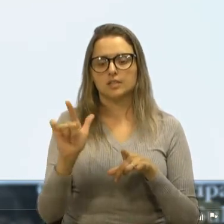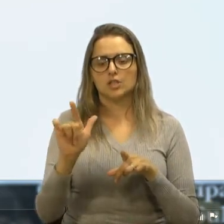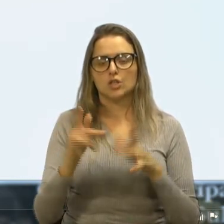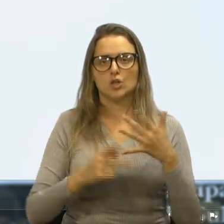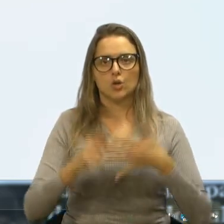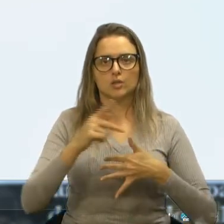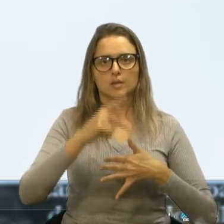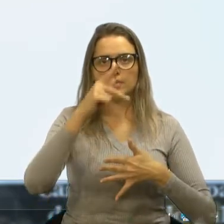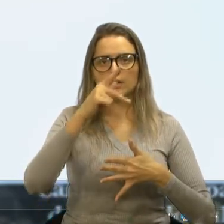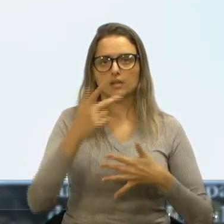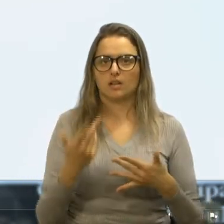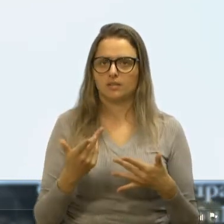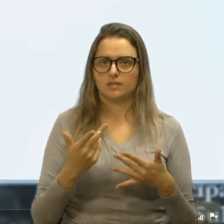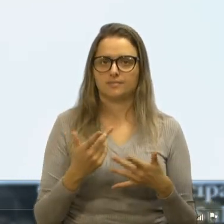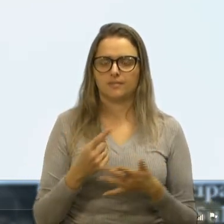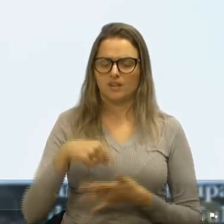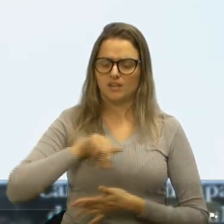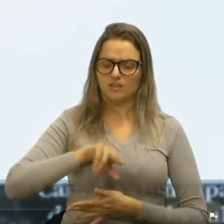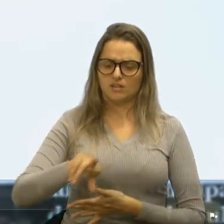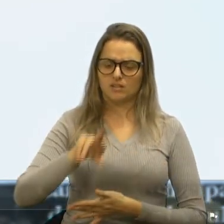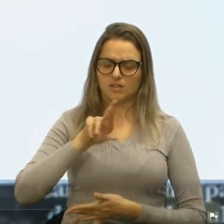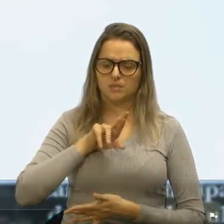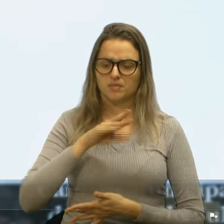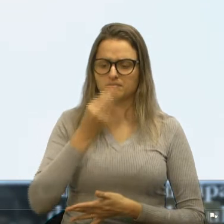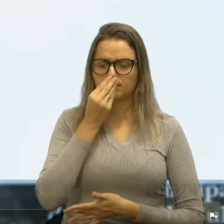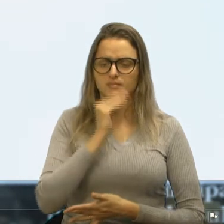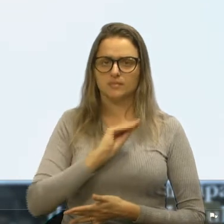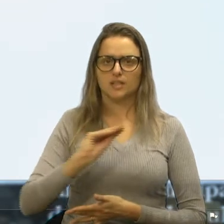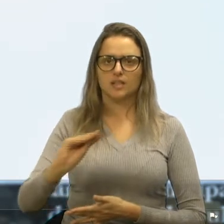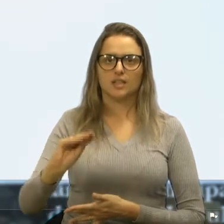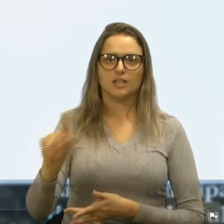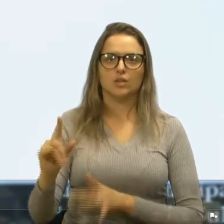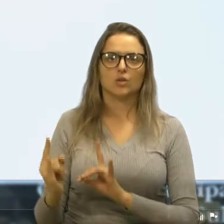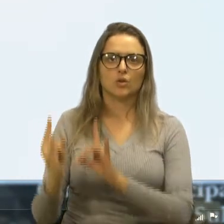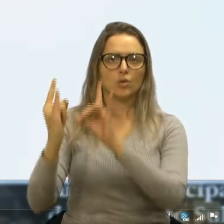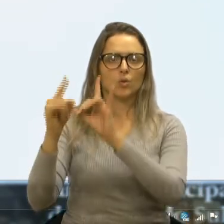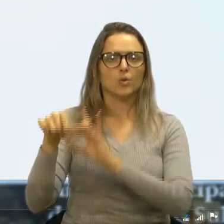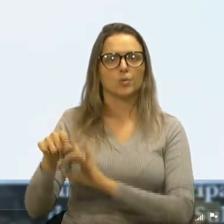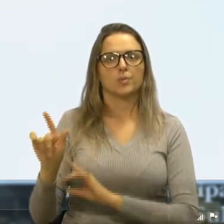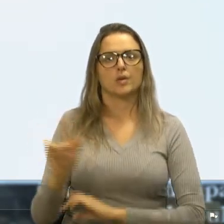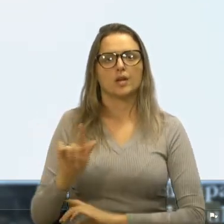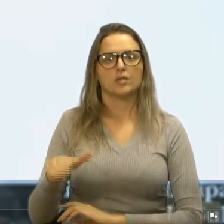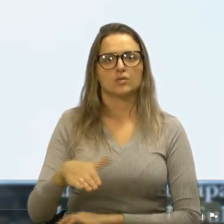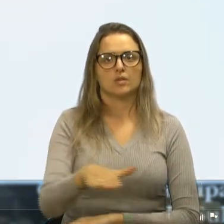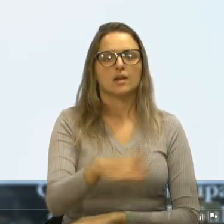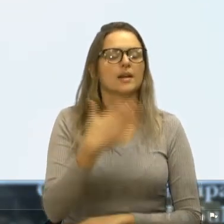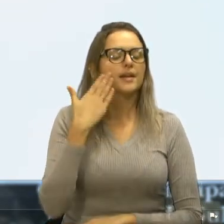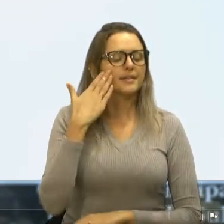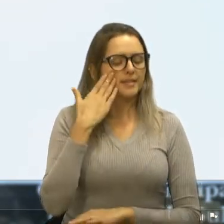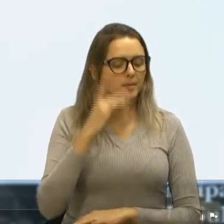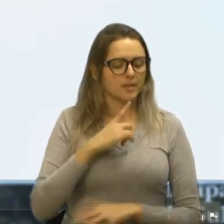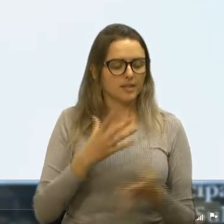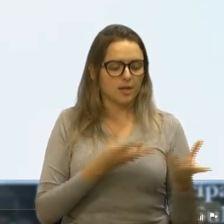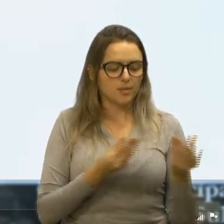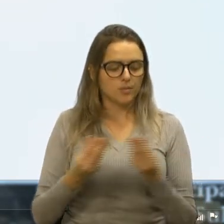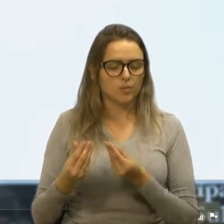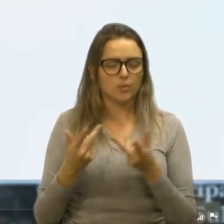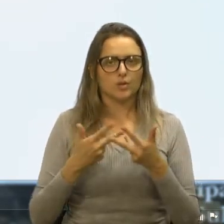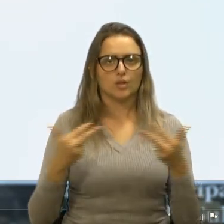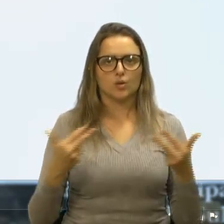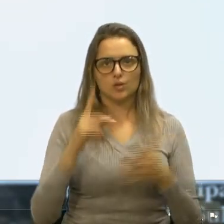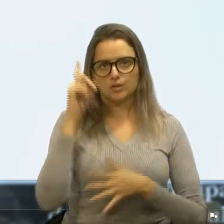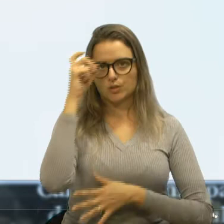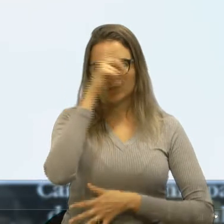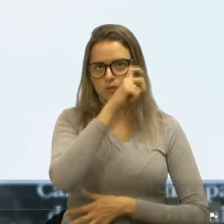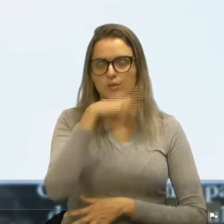por entender, para nós não interessa. Isso aí não é prioridade. A gente sabe que tem muitas dificuldades, a gente sabe que